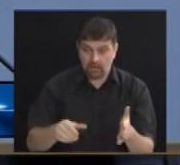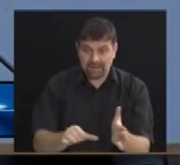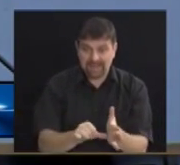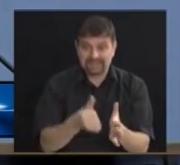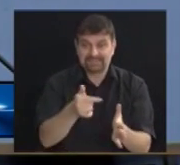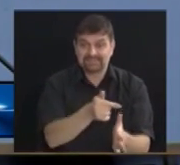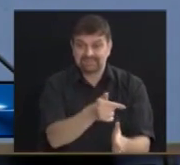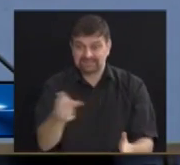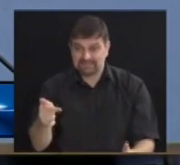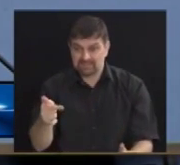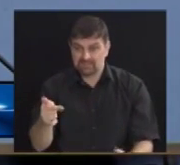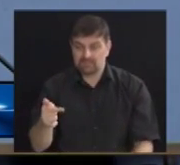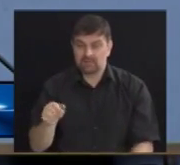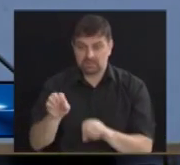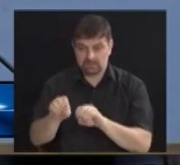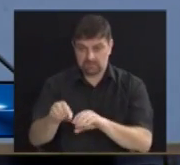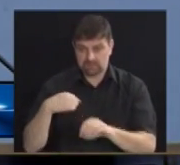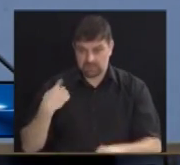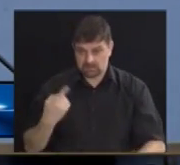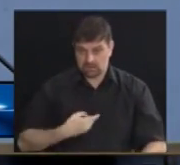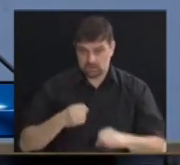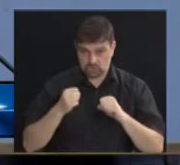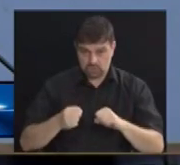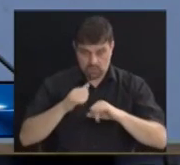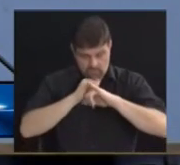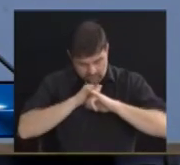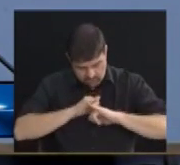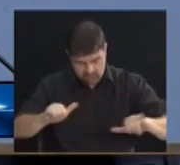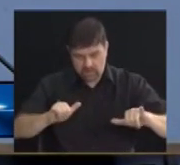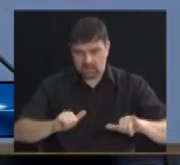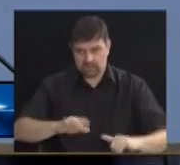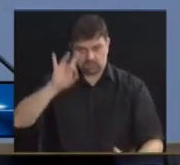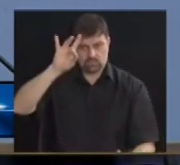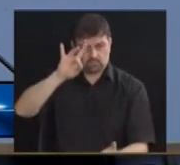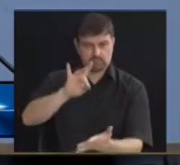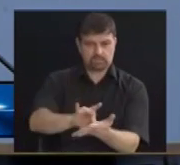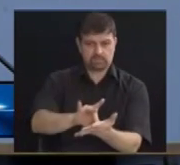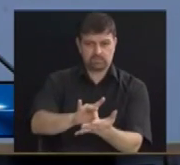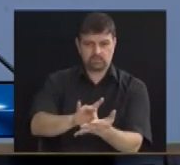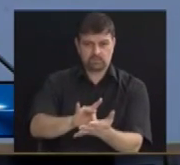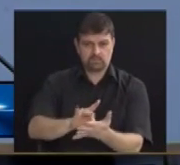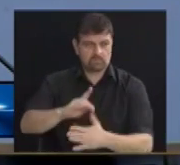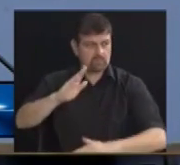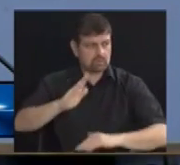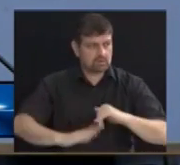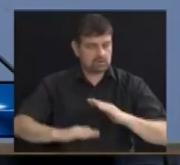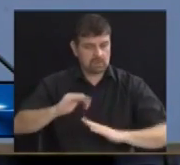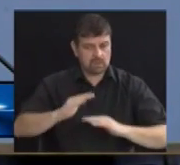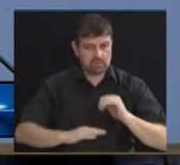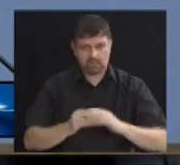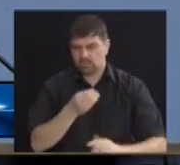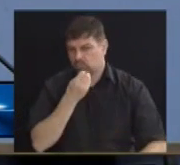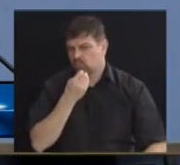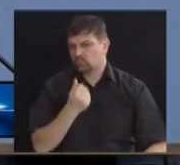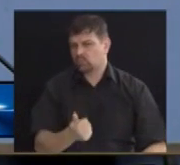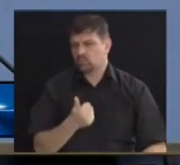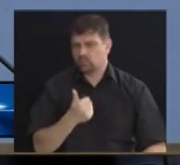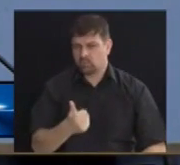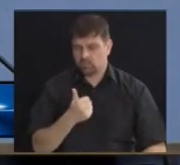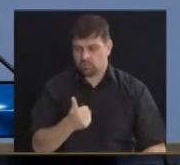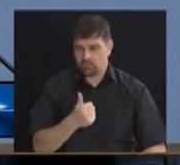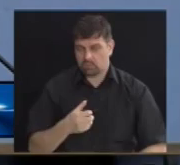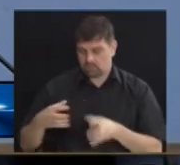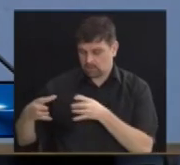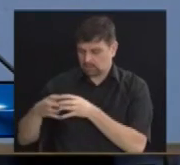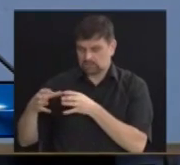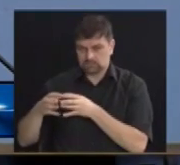já podemos falar com convicção sobre os frutos que esse movimento vem